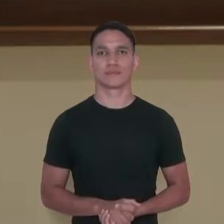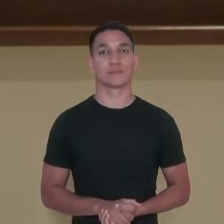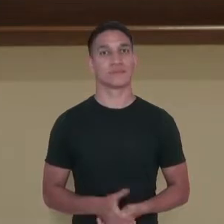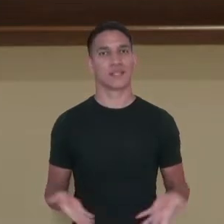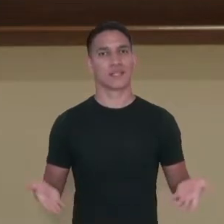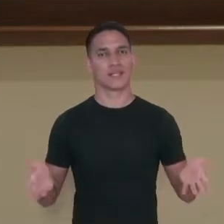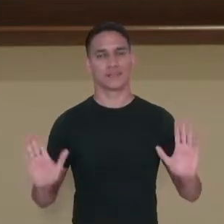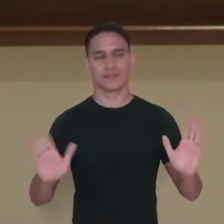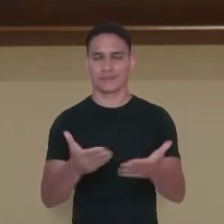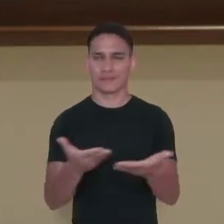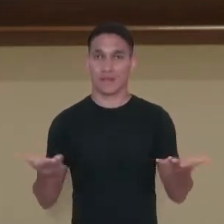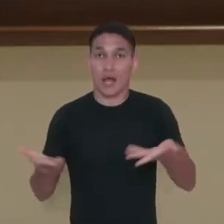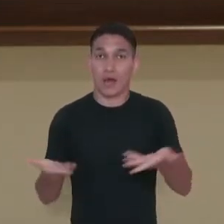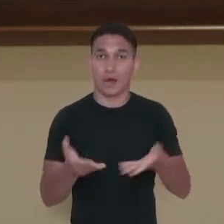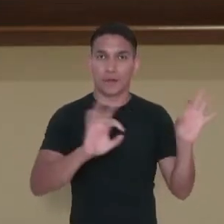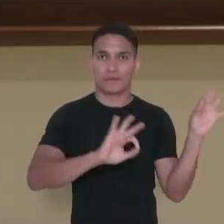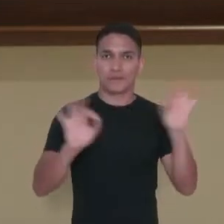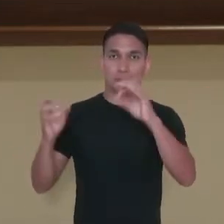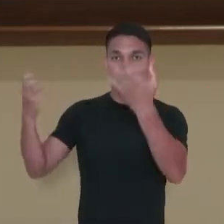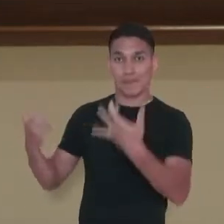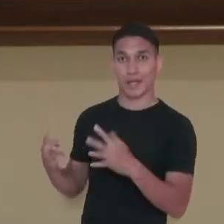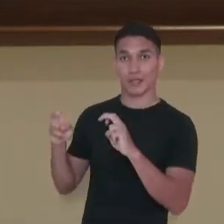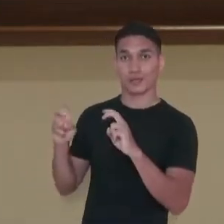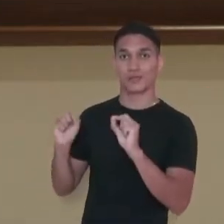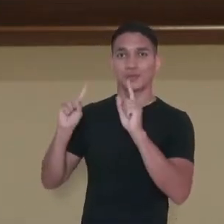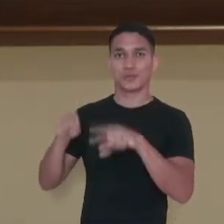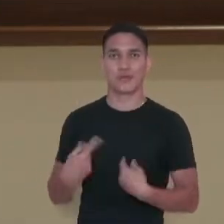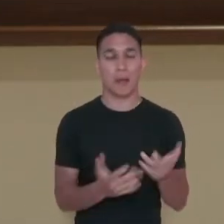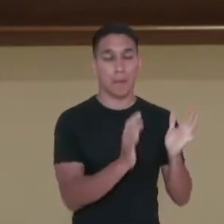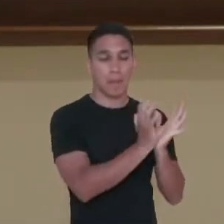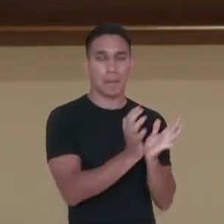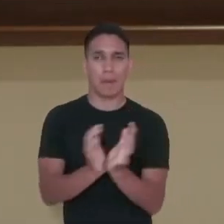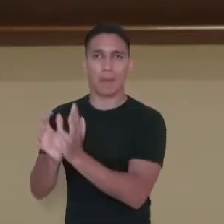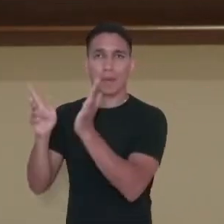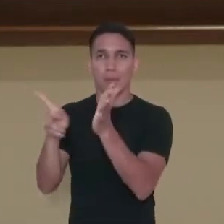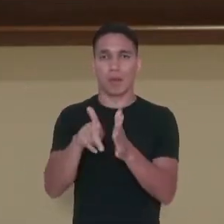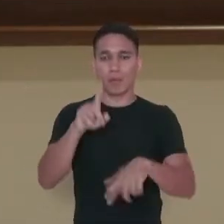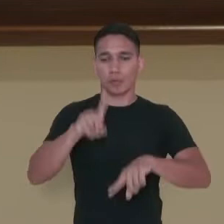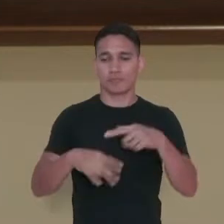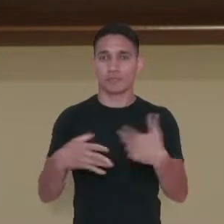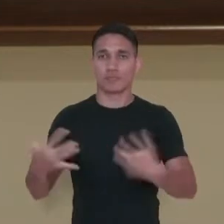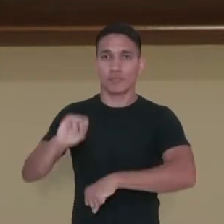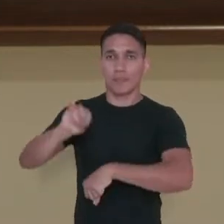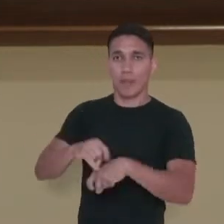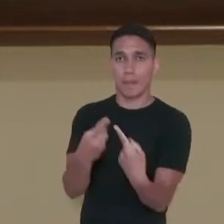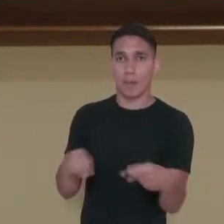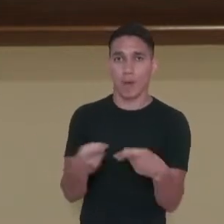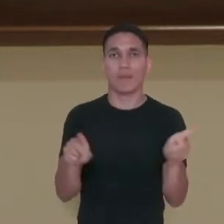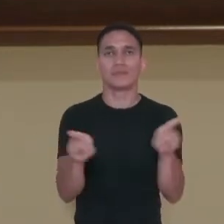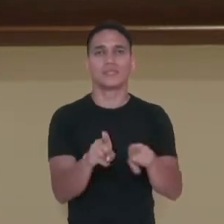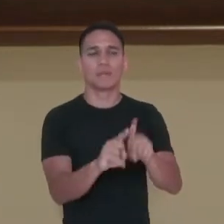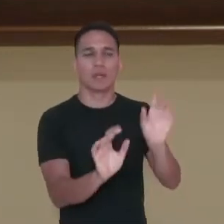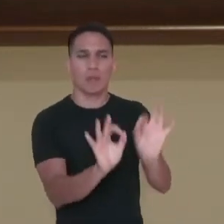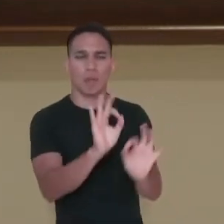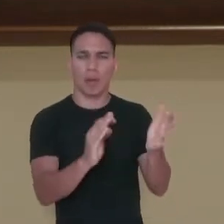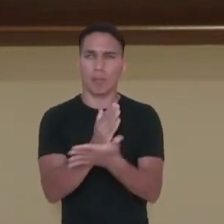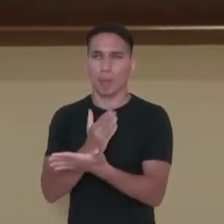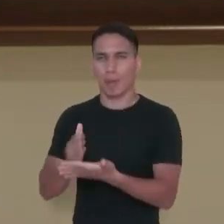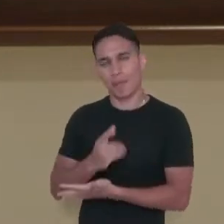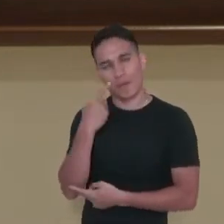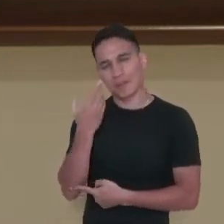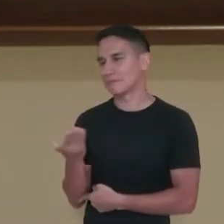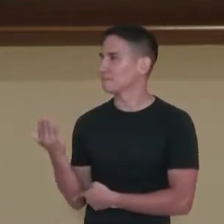Olá, nesse vídeo nós iremos falar sobre classificação dos instrumentos musicais e organologia. Me